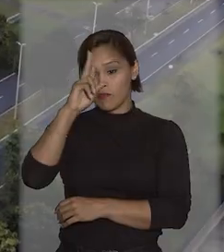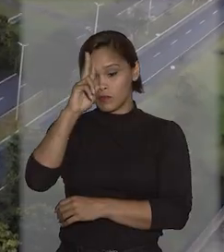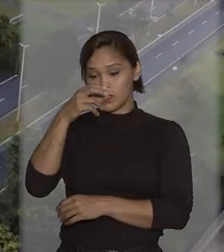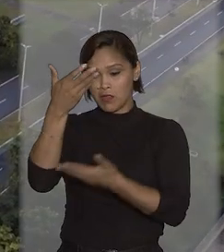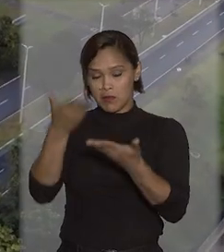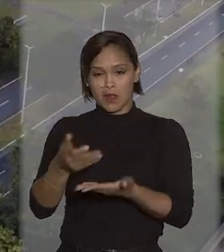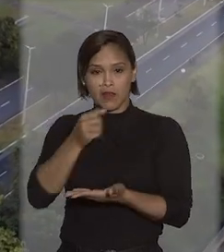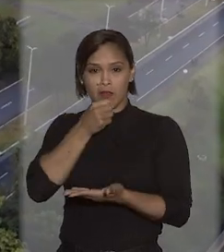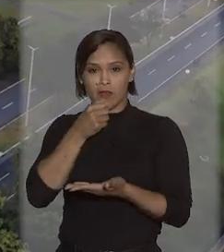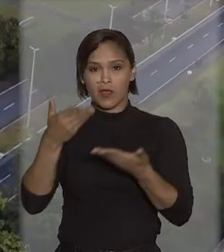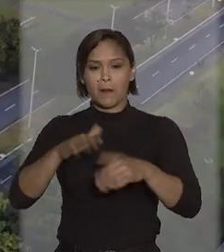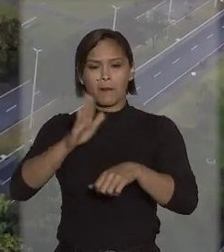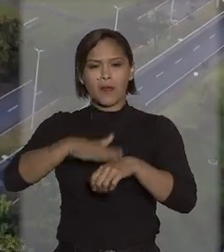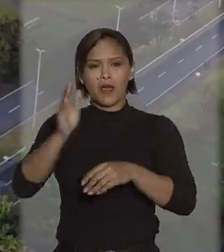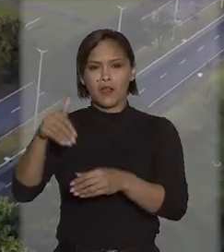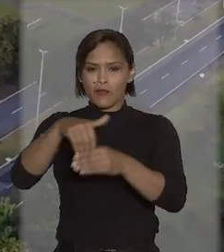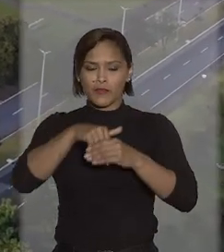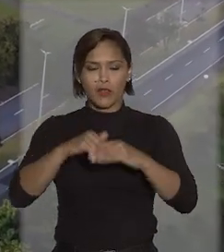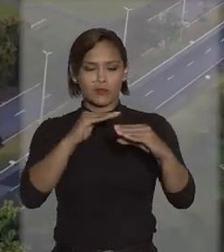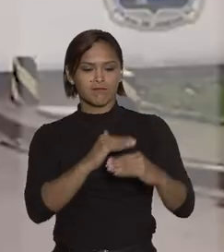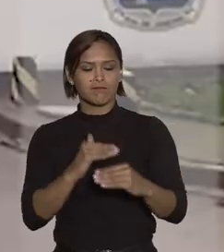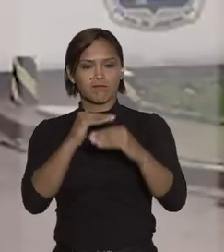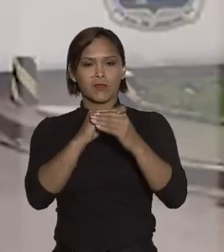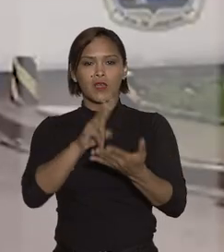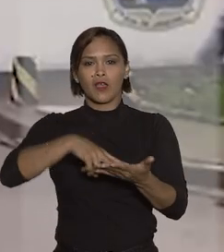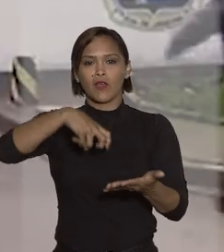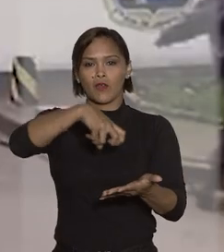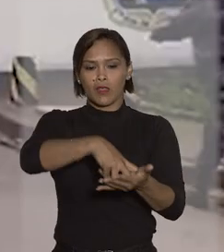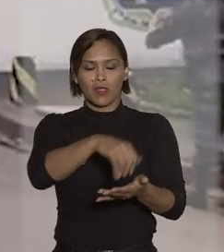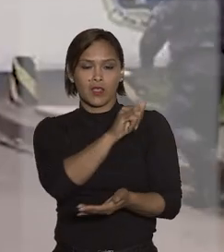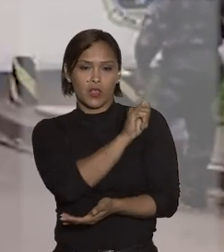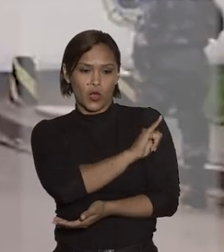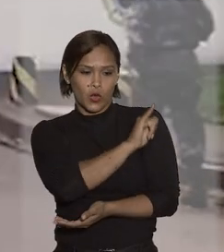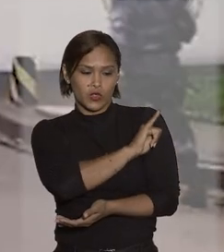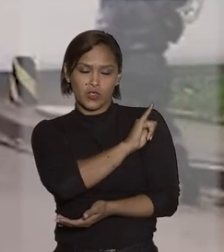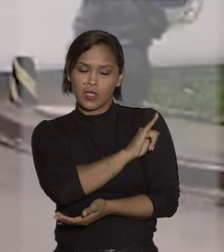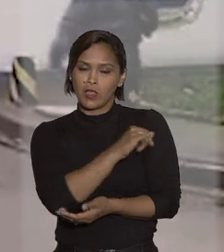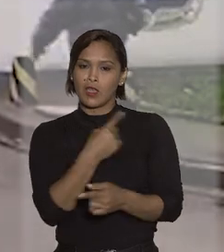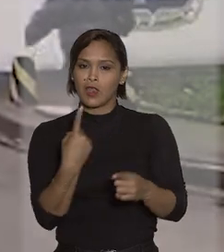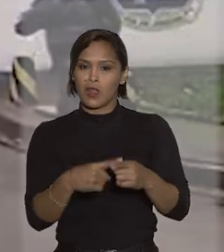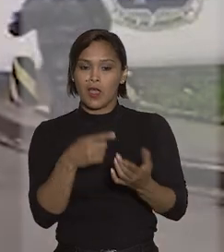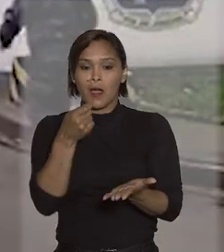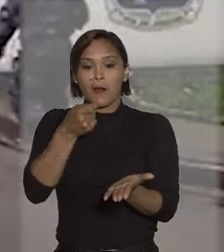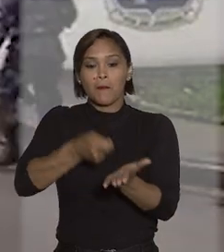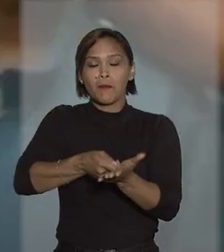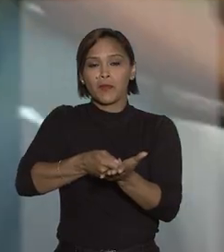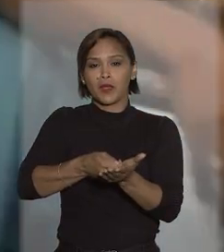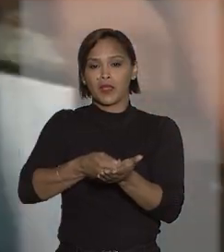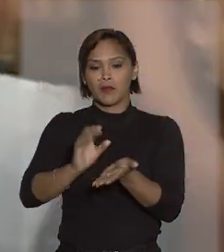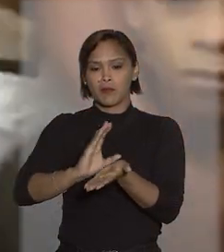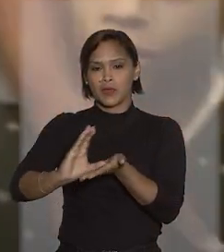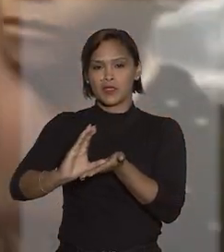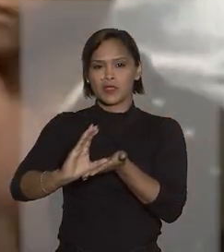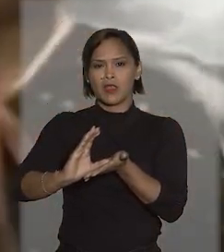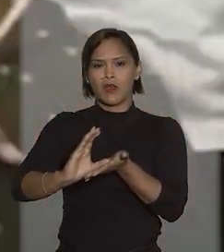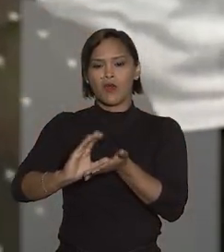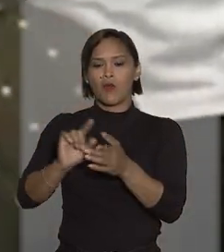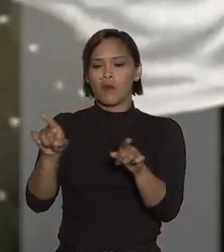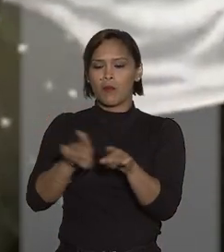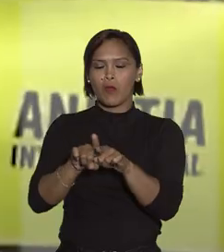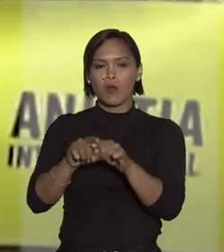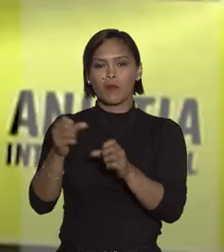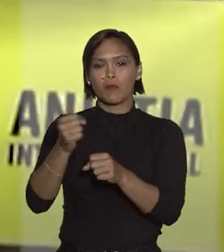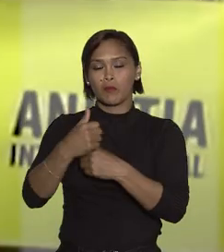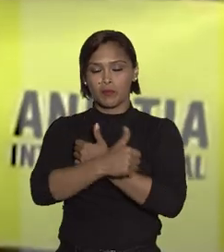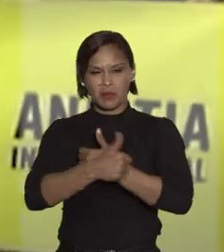caso. Por maioria de votos, foi mantida a condenação do estado do Rio de Janeiro ao pagamento de pensão e de indenização